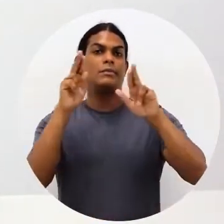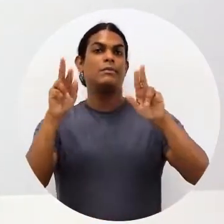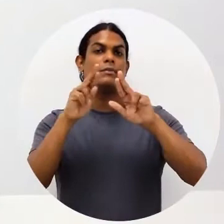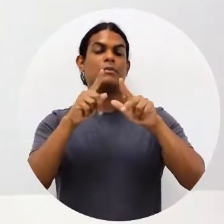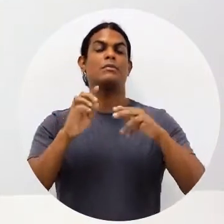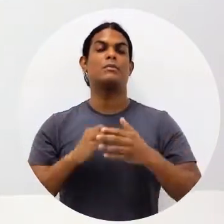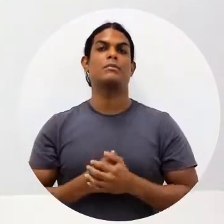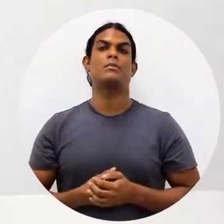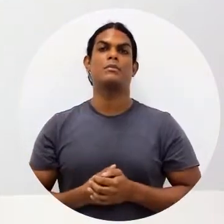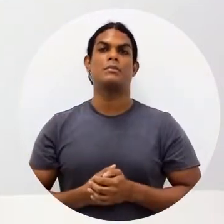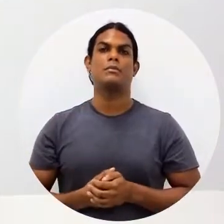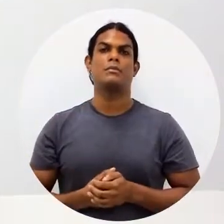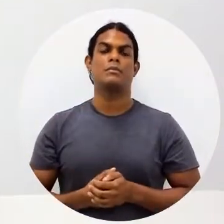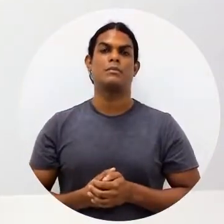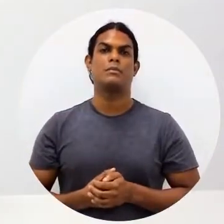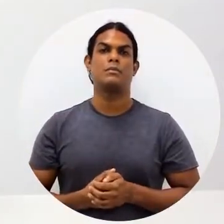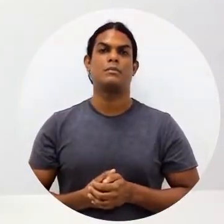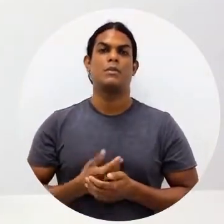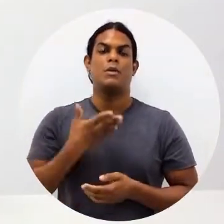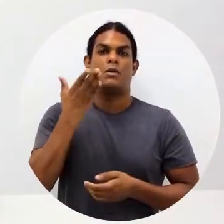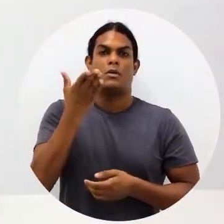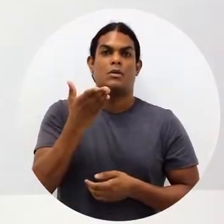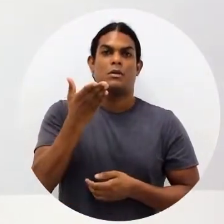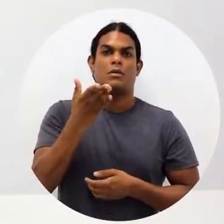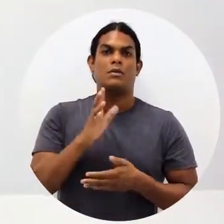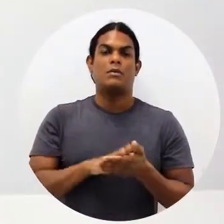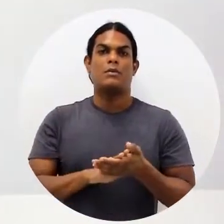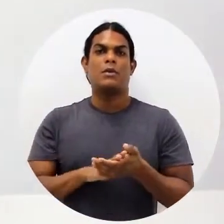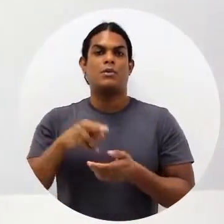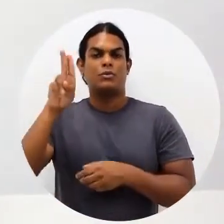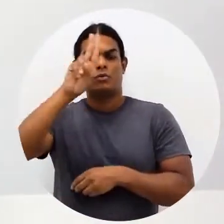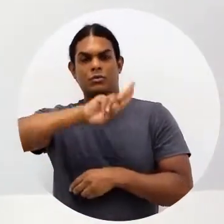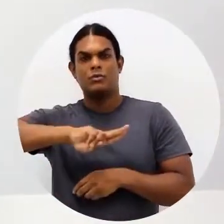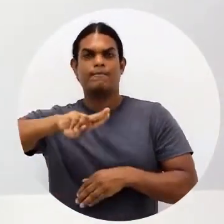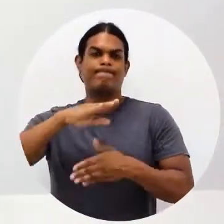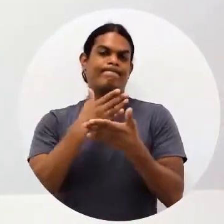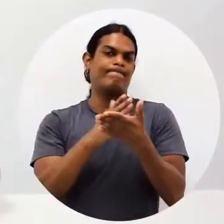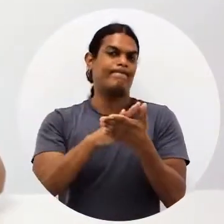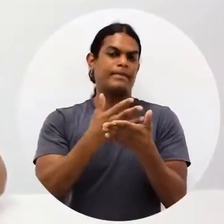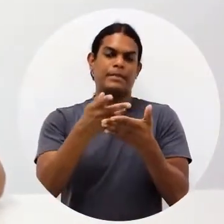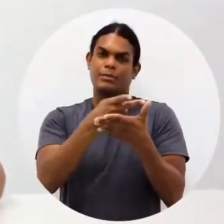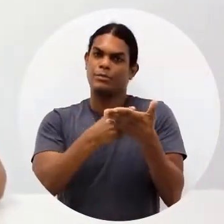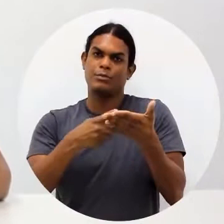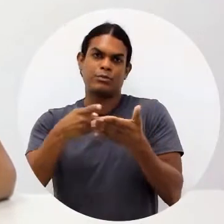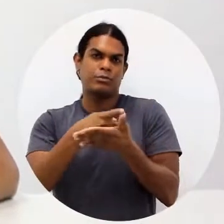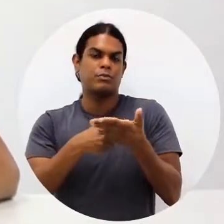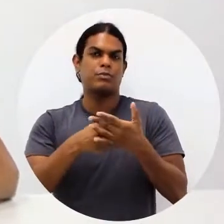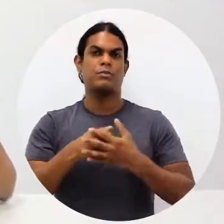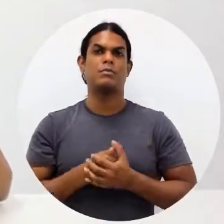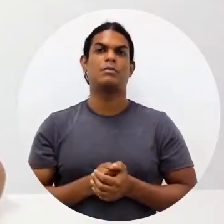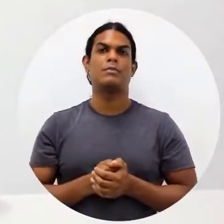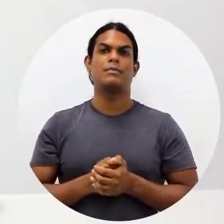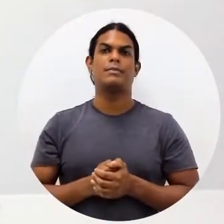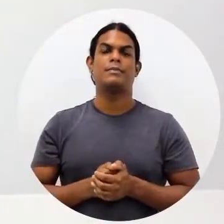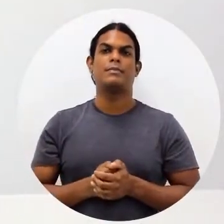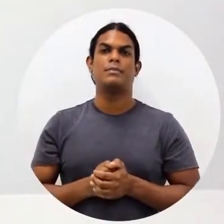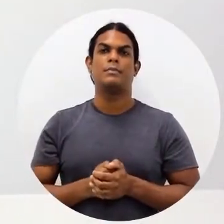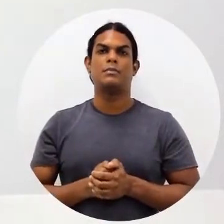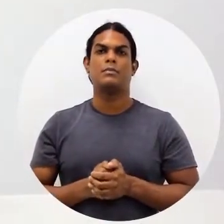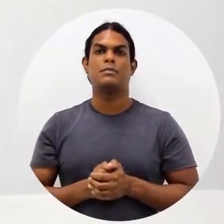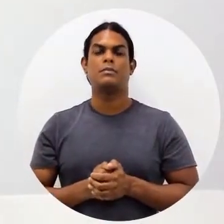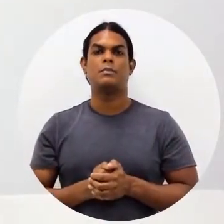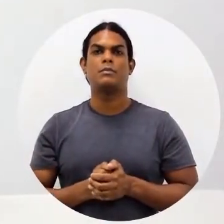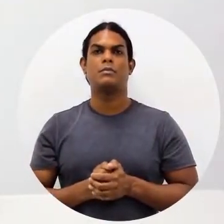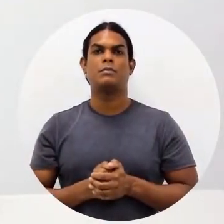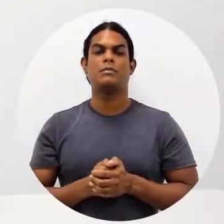é a aprendizagem visual. Então, você vai pegar algumas imagens e vai colocar. E aqui, as duas coisas.